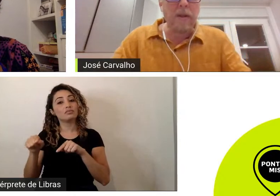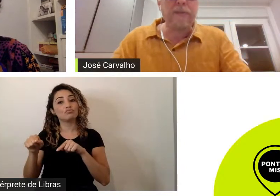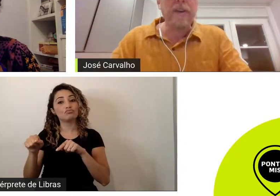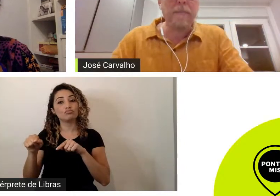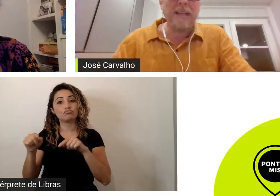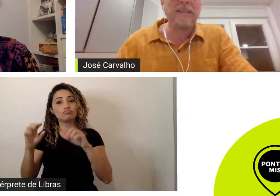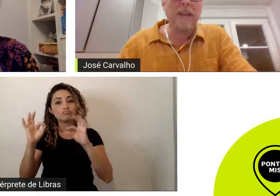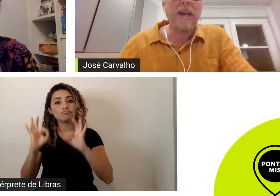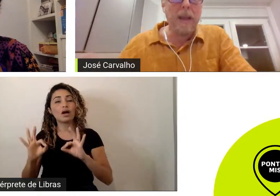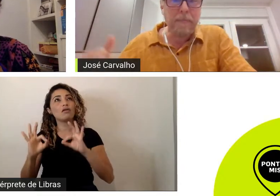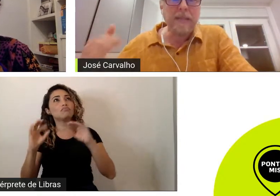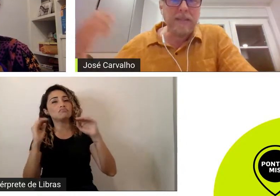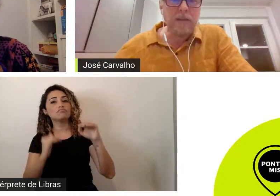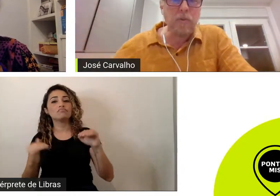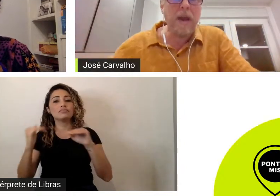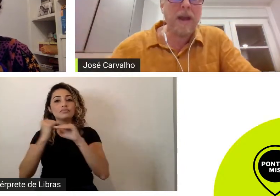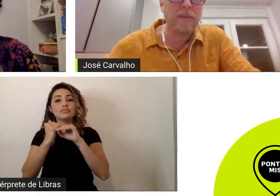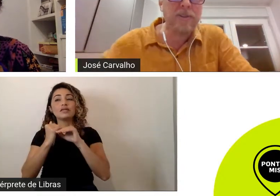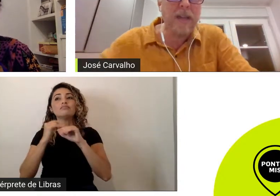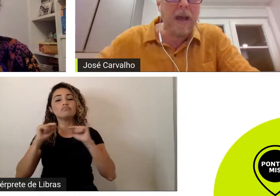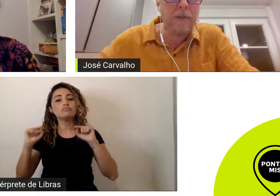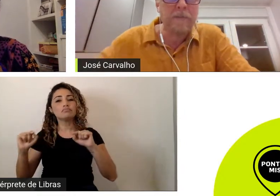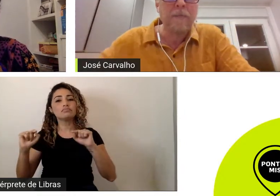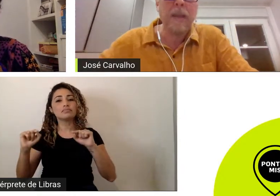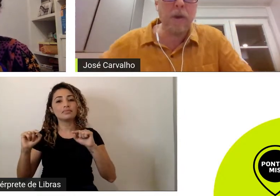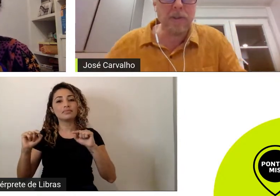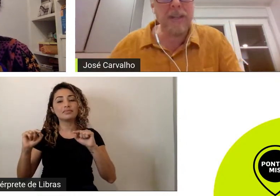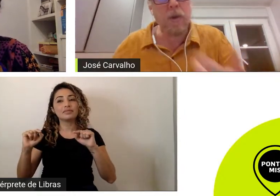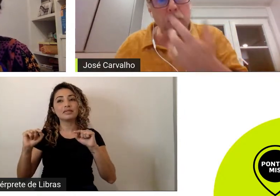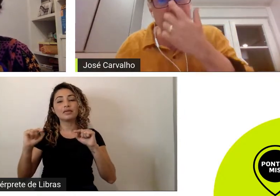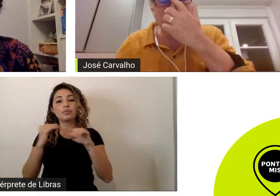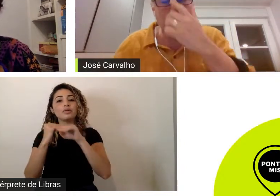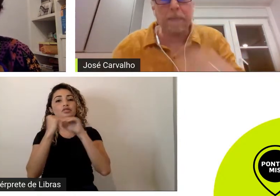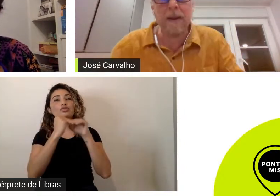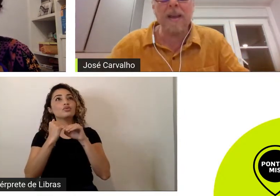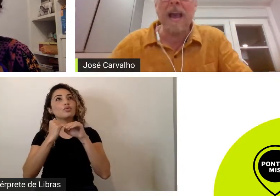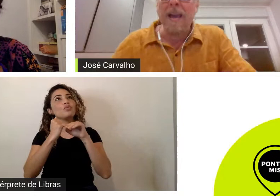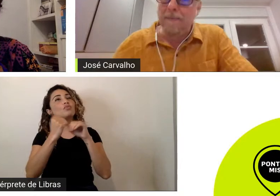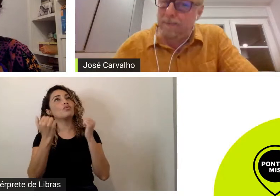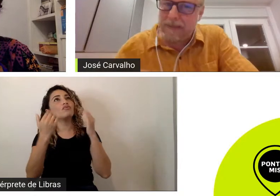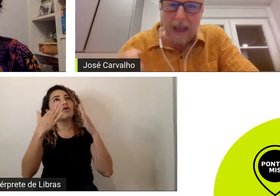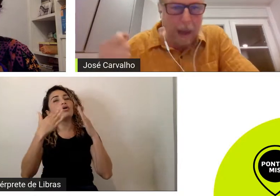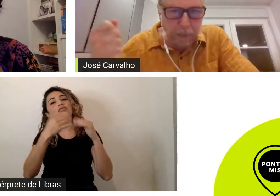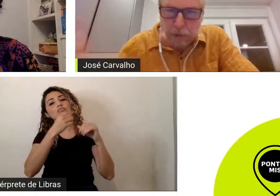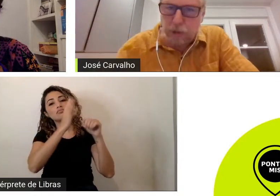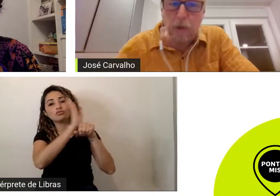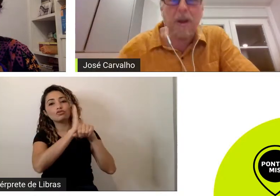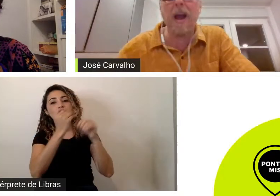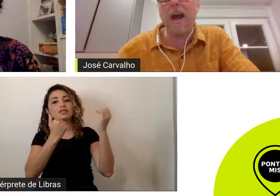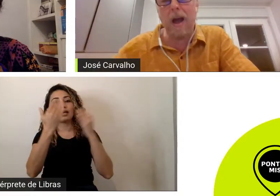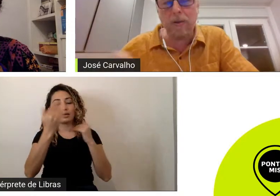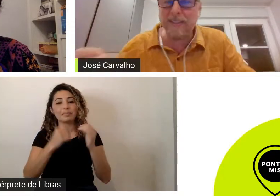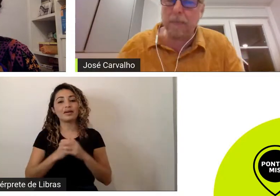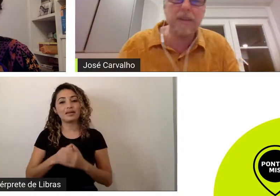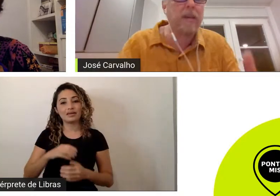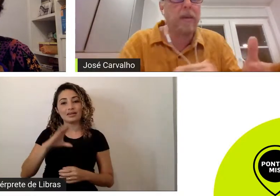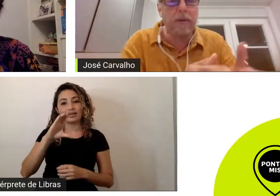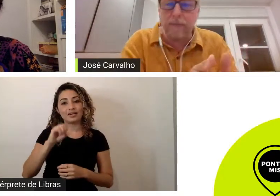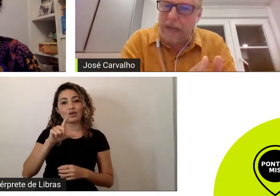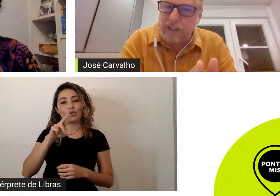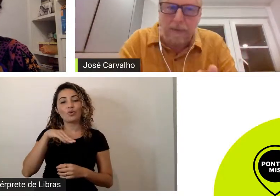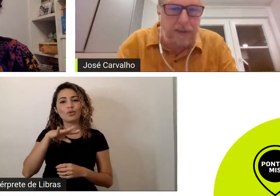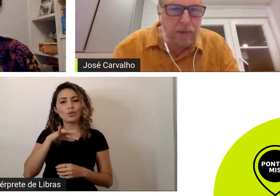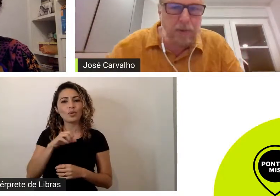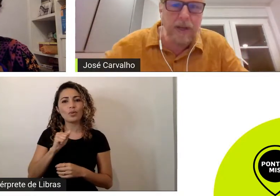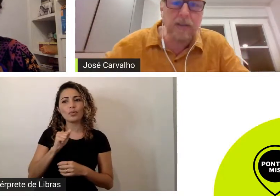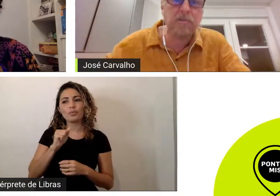cinematografia brasileira e pensando no mercado externo e eu acho que a Colômbia na época apostou no calo sabia que